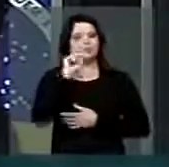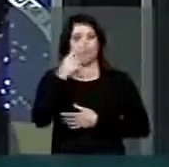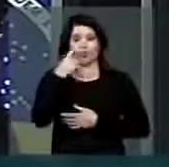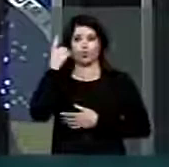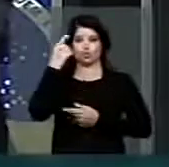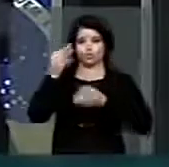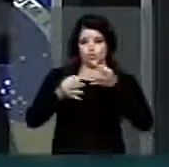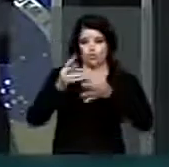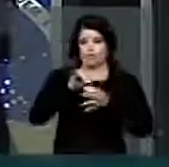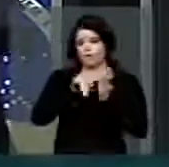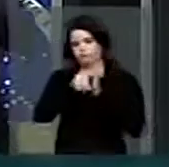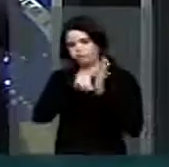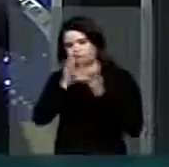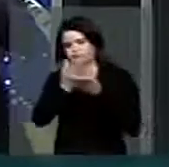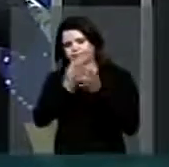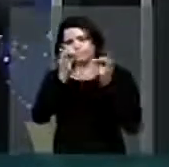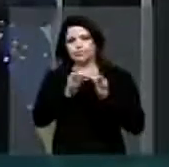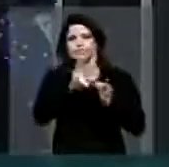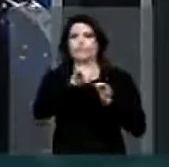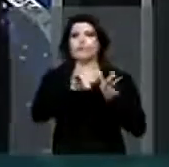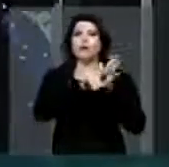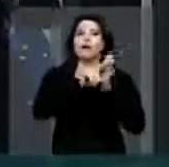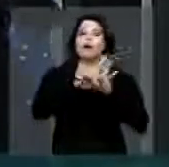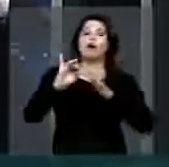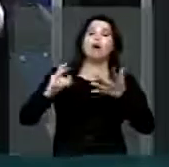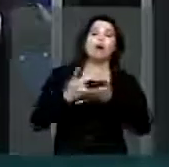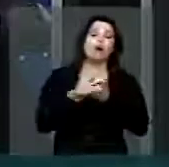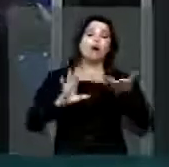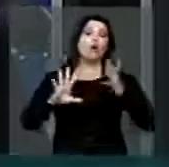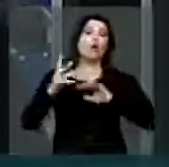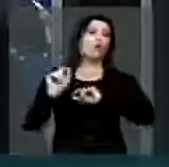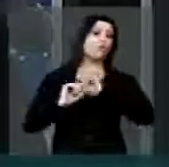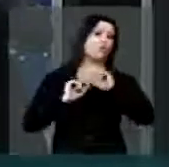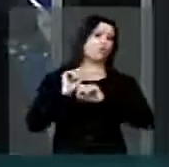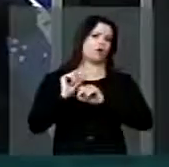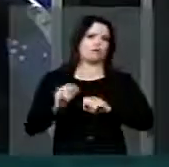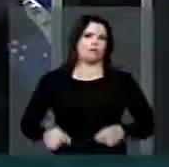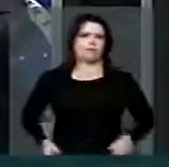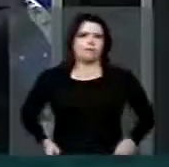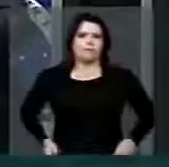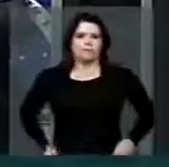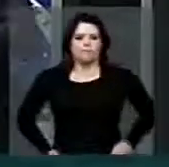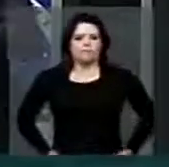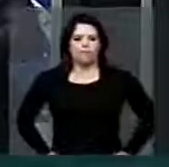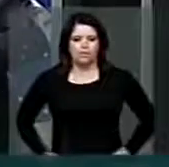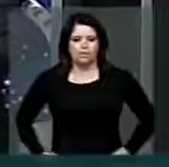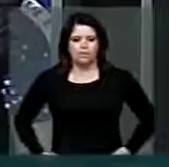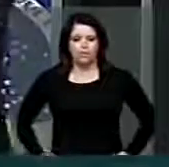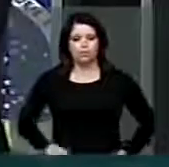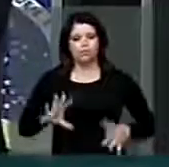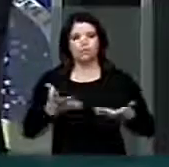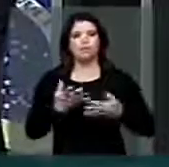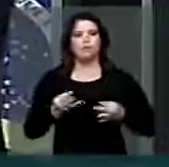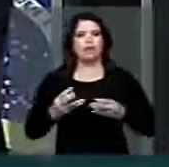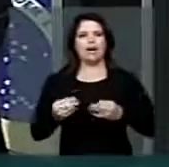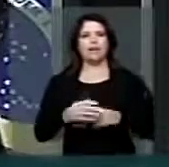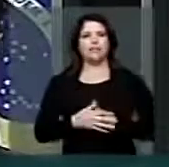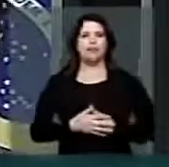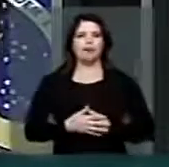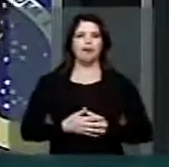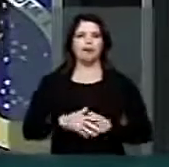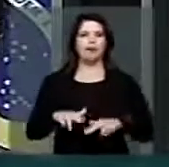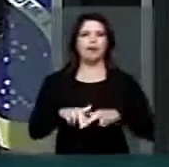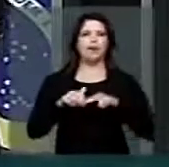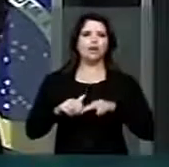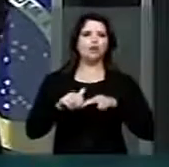analisar o caso concreto, ele analisa as circunstâncias do fato. Portanto, não haveria risco à parte na análise do